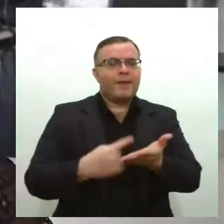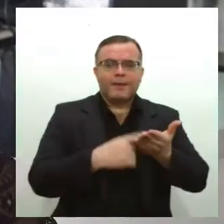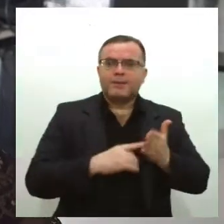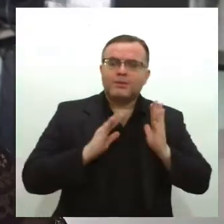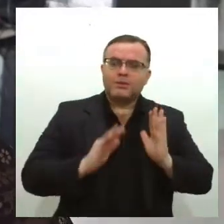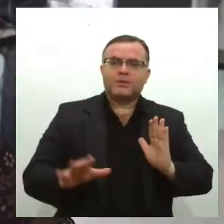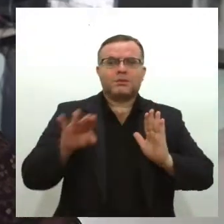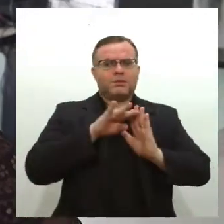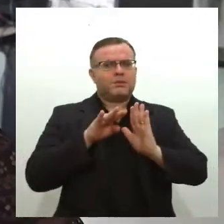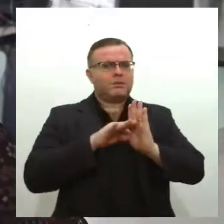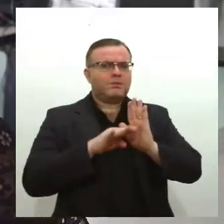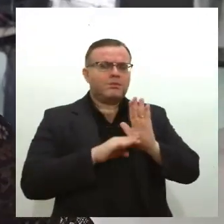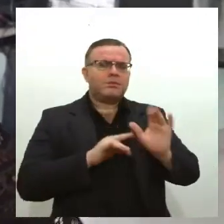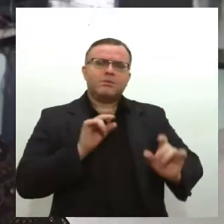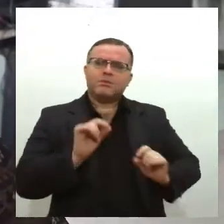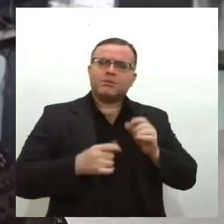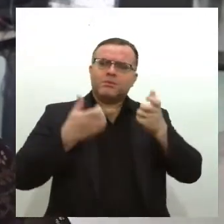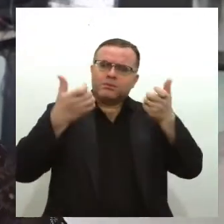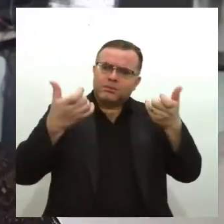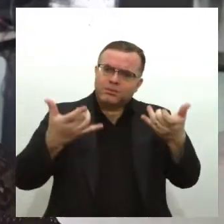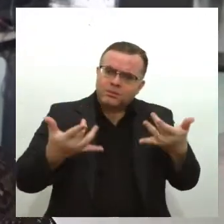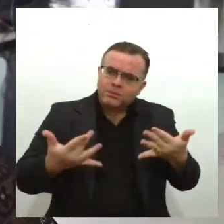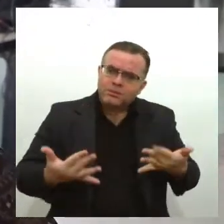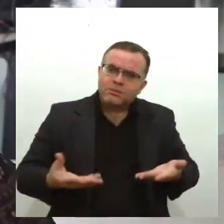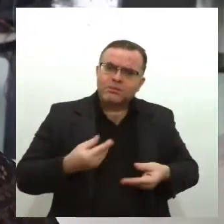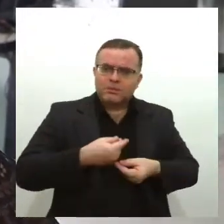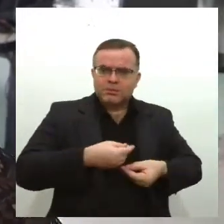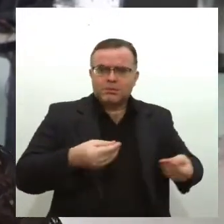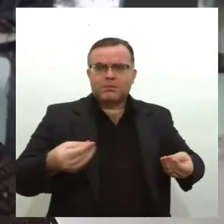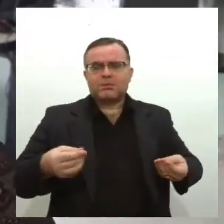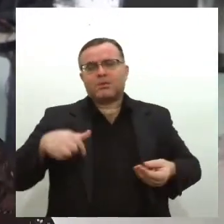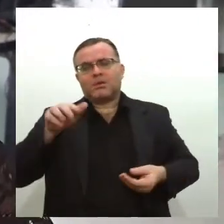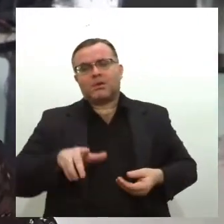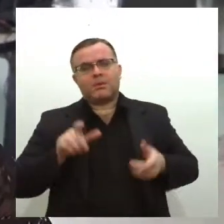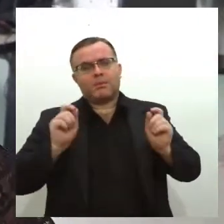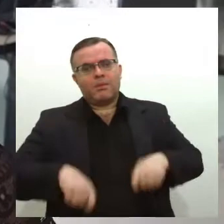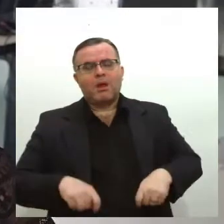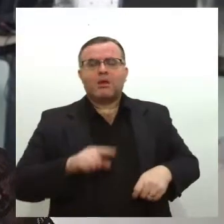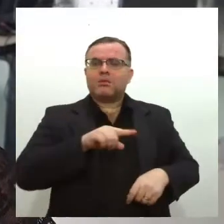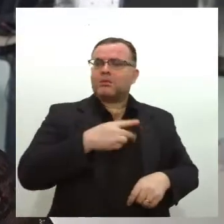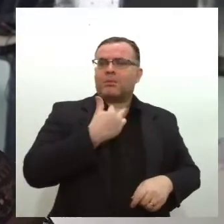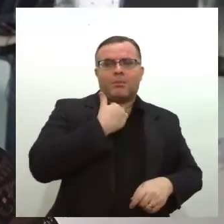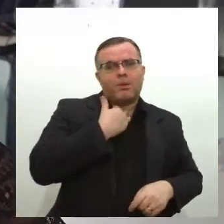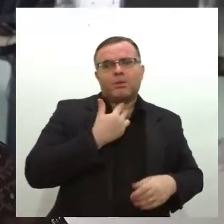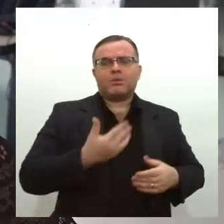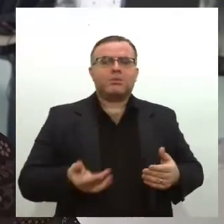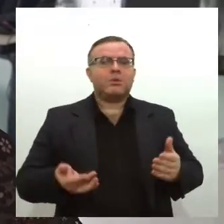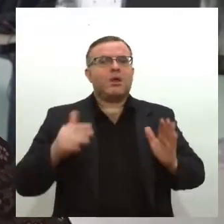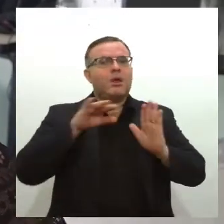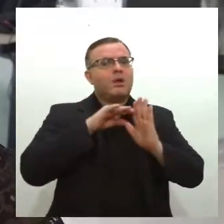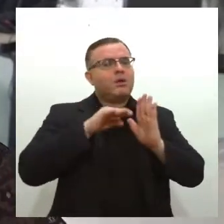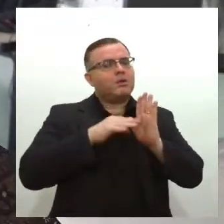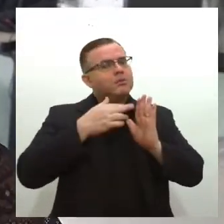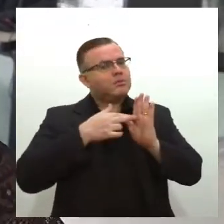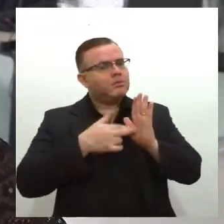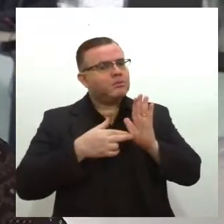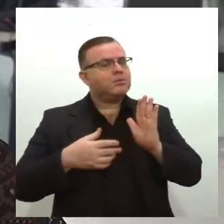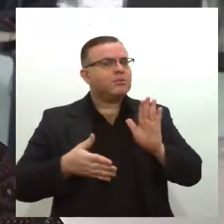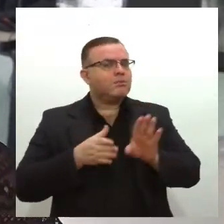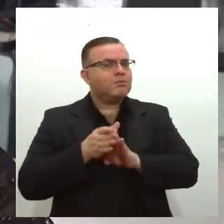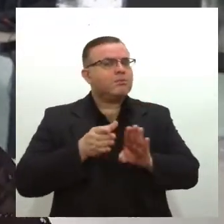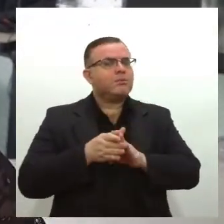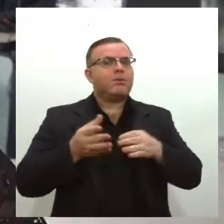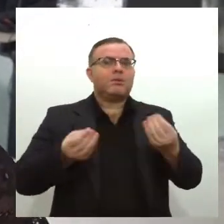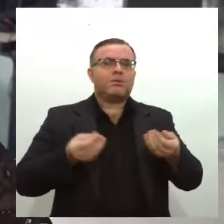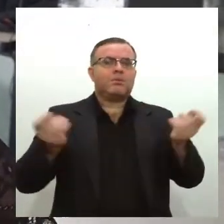uma cartilha explicativa, com informações sobre quem pode doar sangue, quem não pode, recomendações, e também a